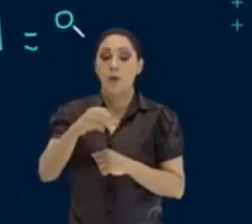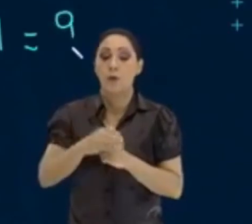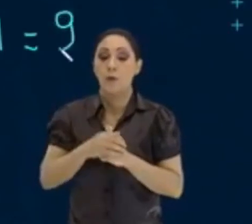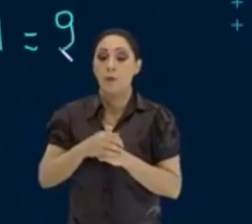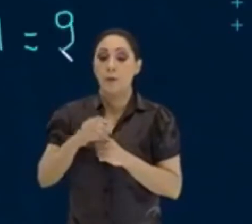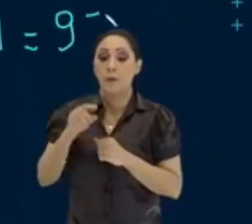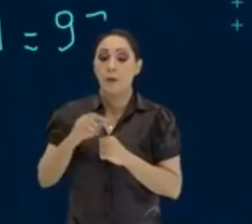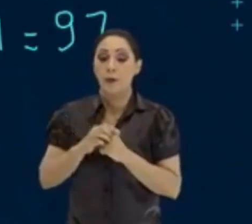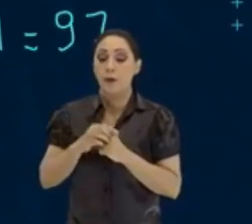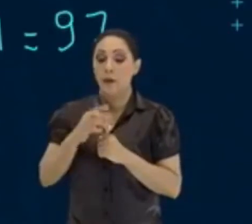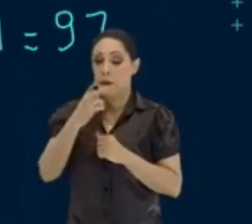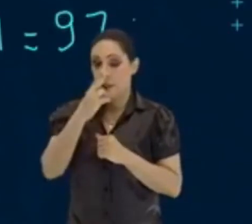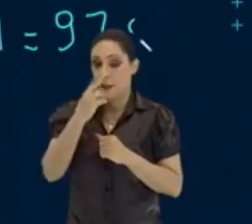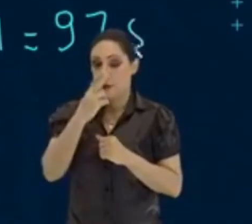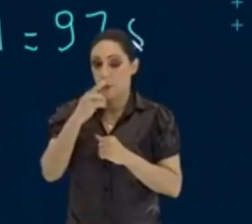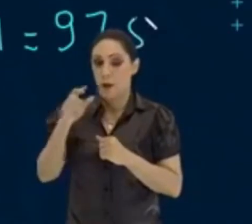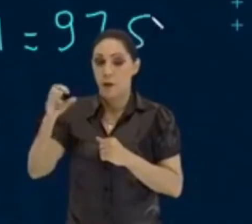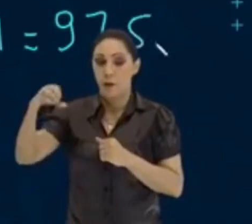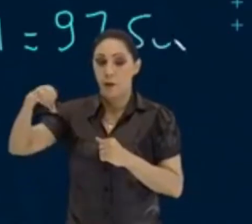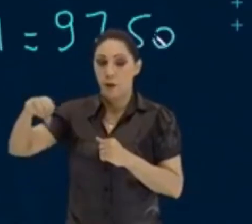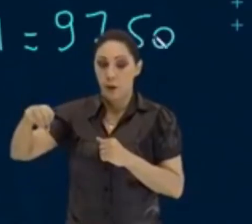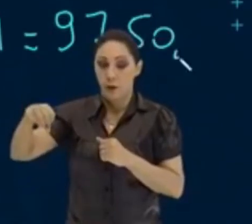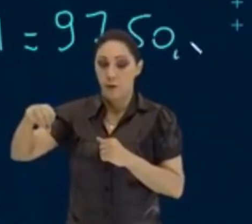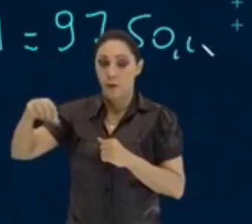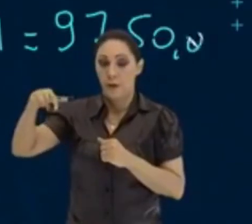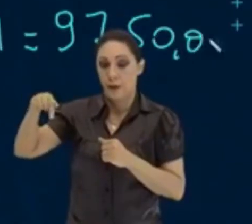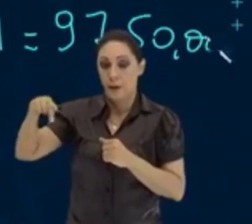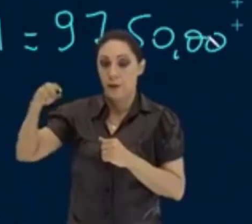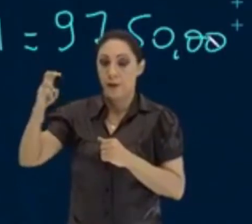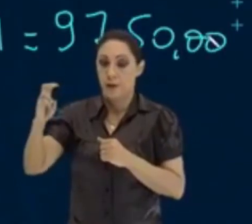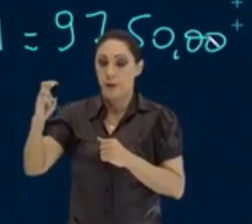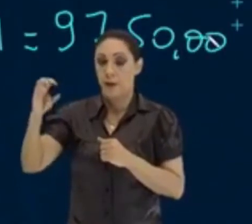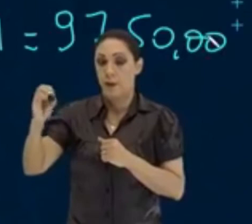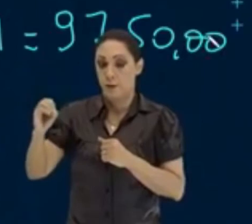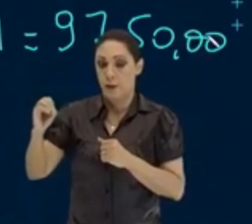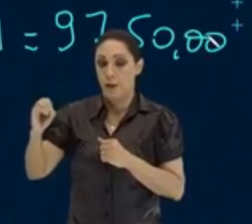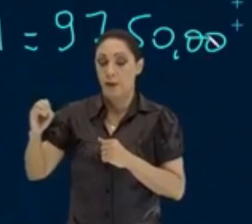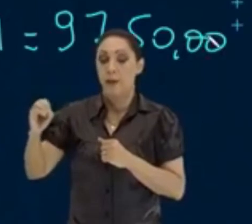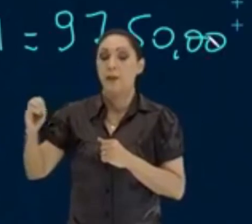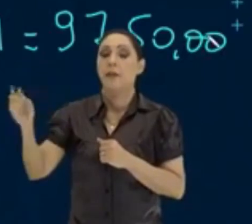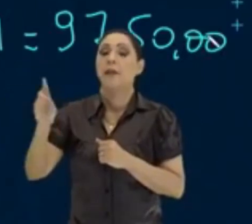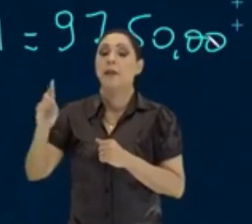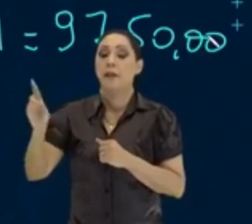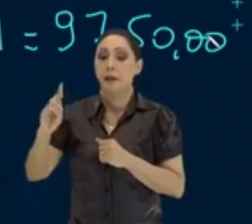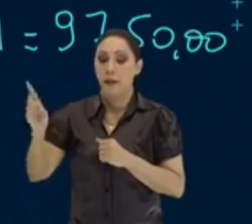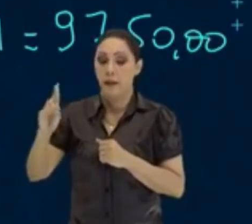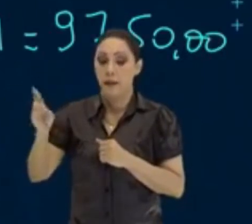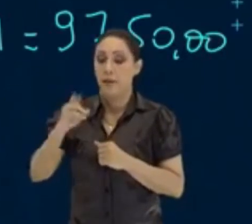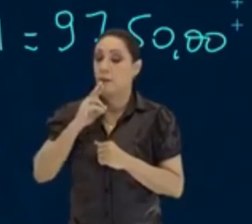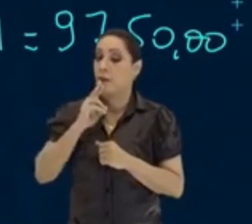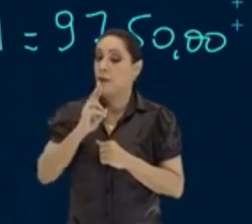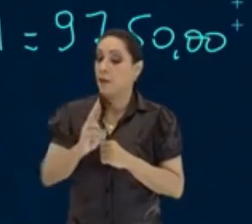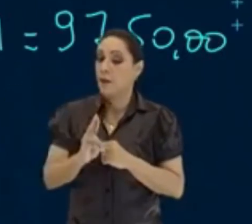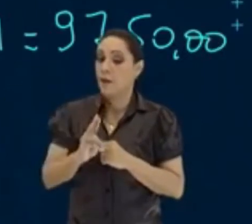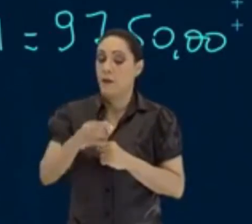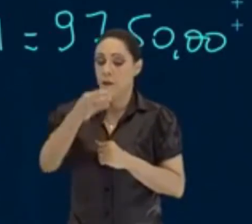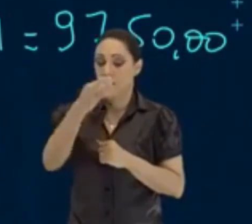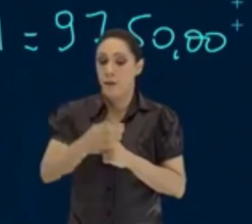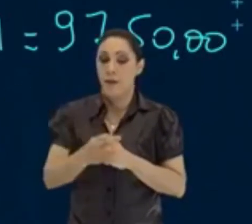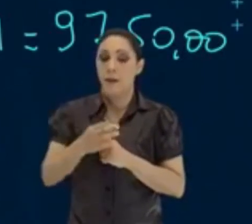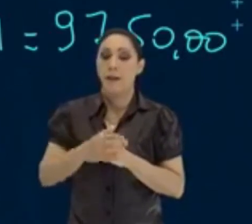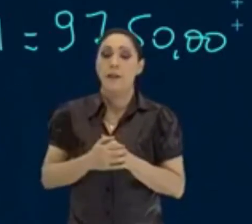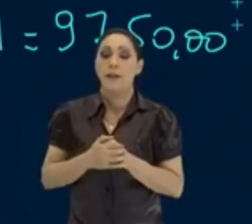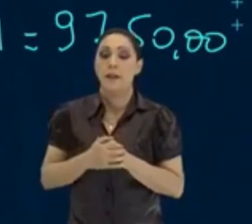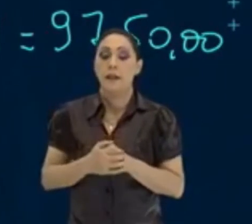.750 reais. É a resposta correta.